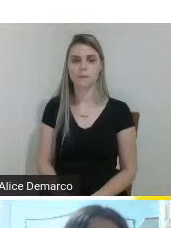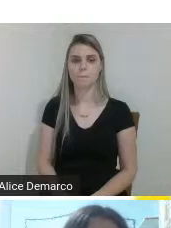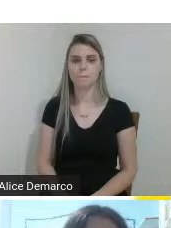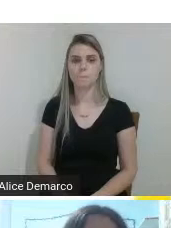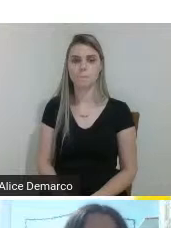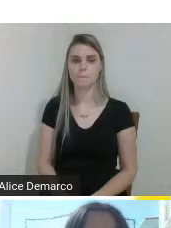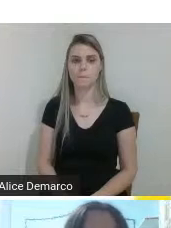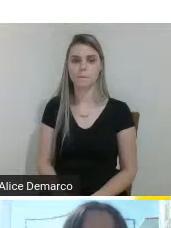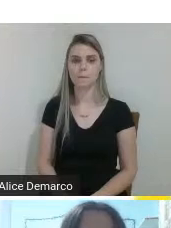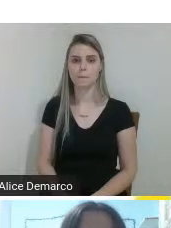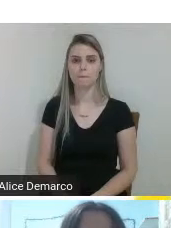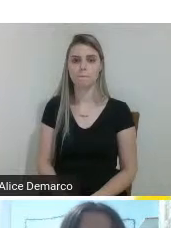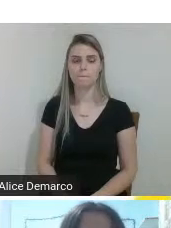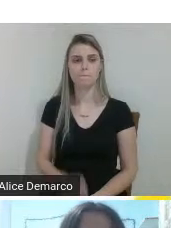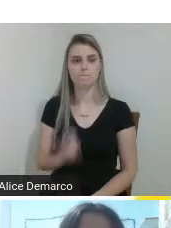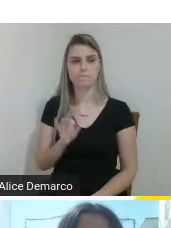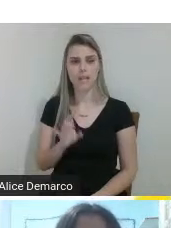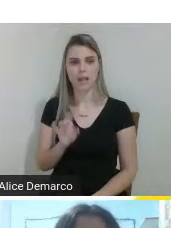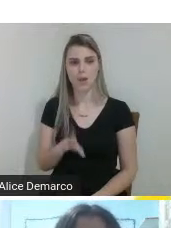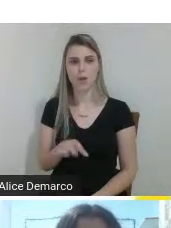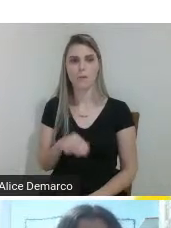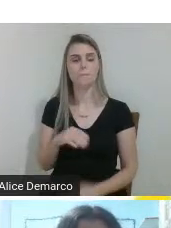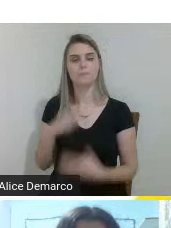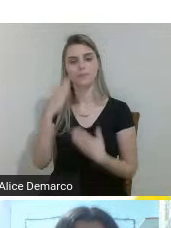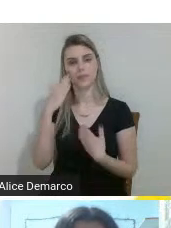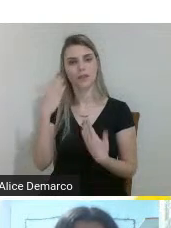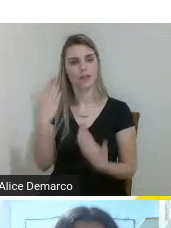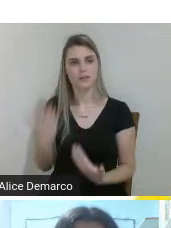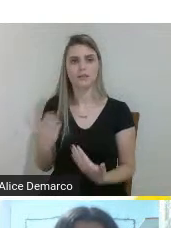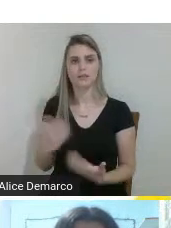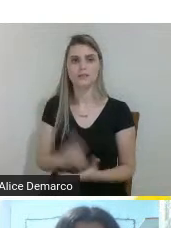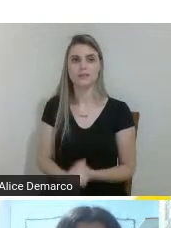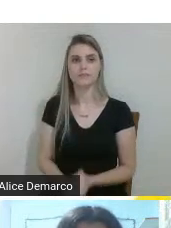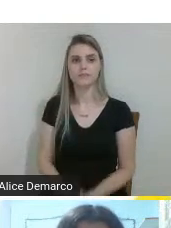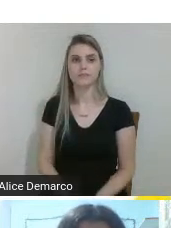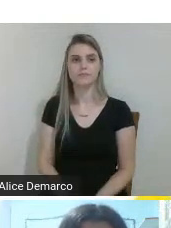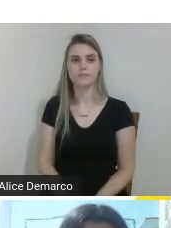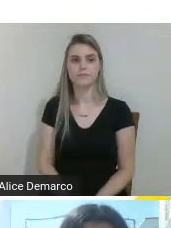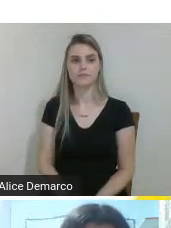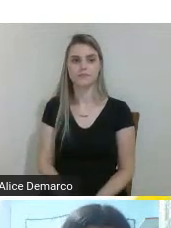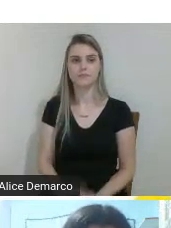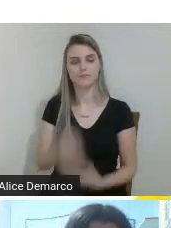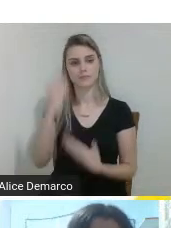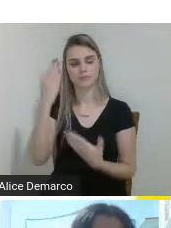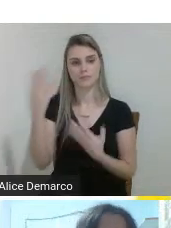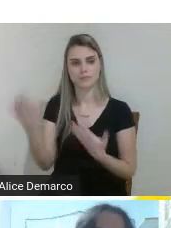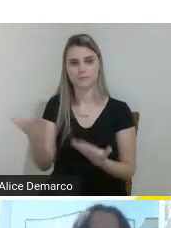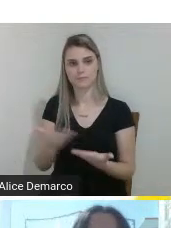então era isso a gente agradece muito obrigado a todos